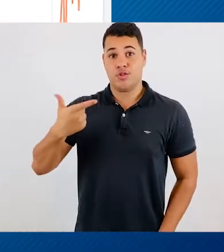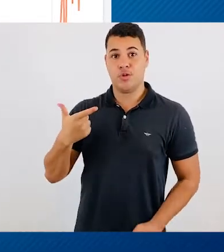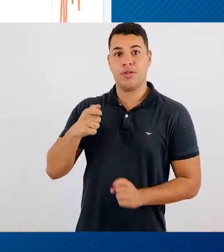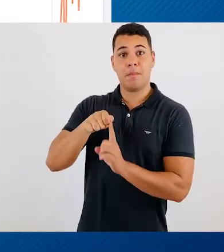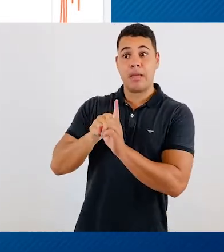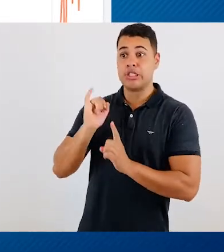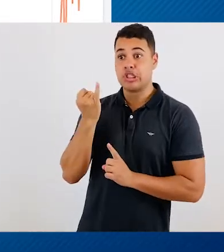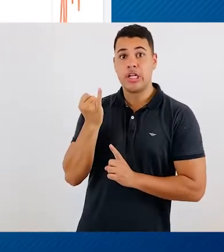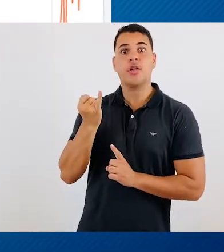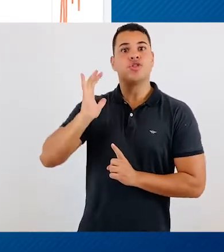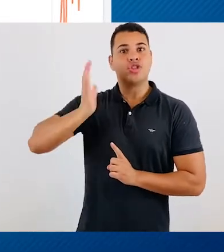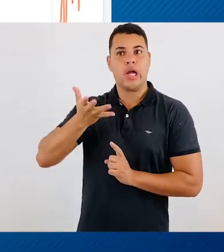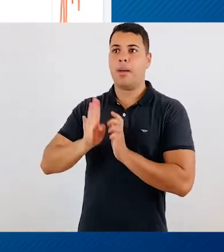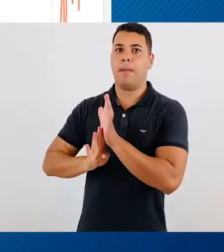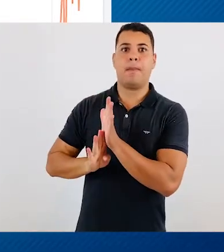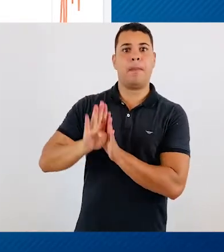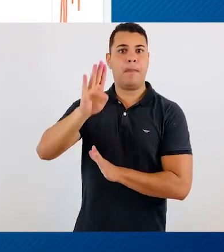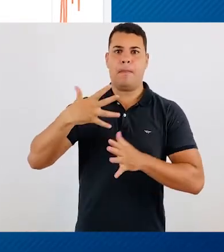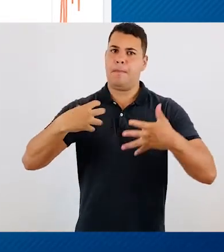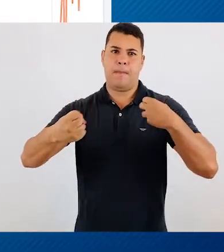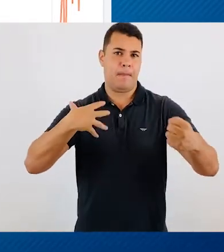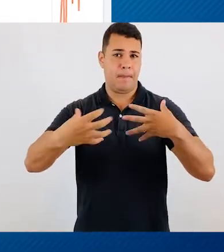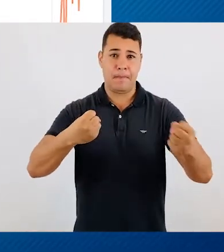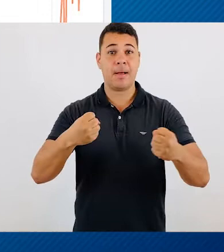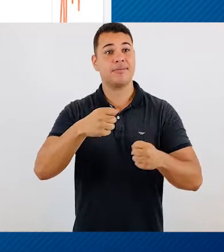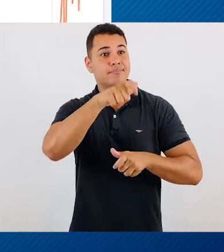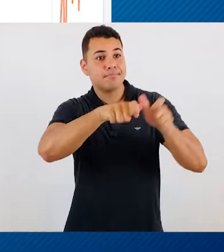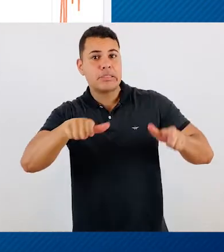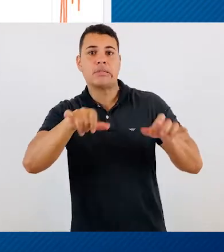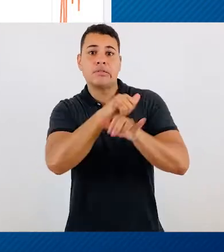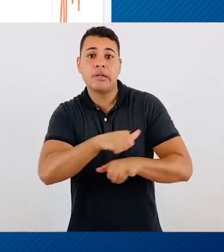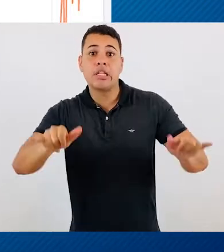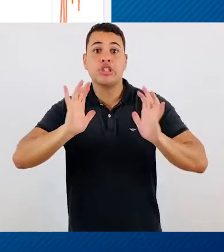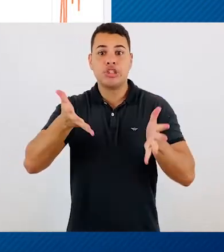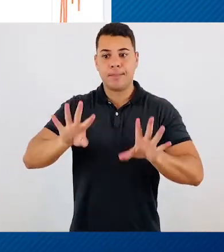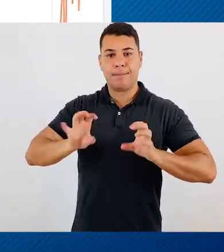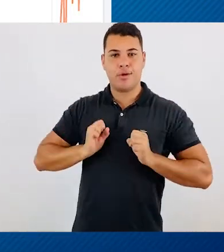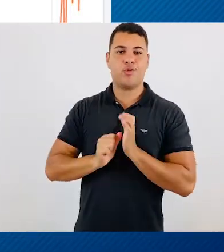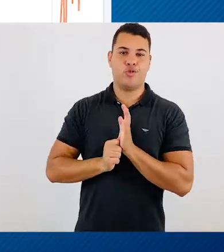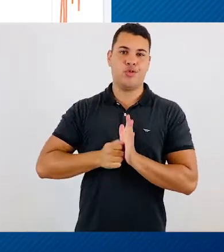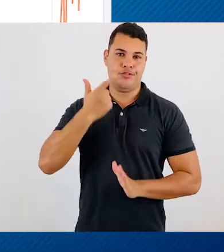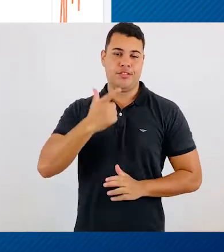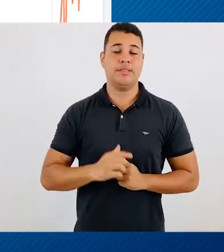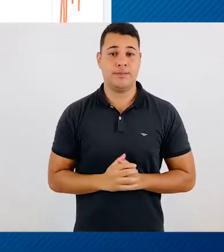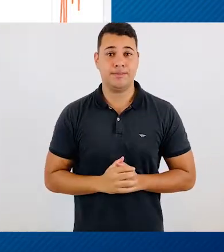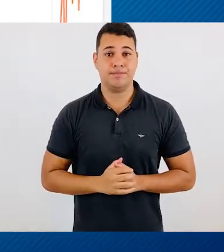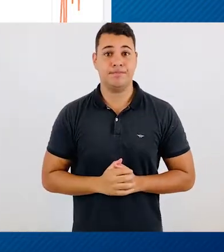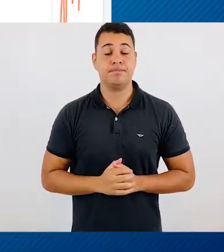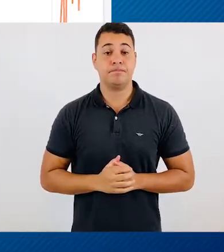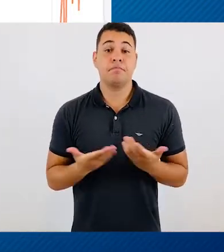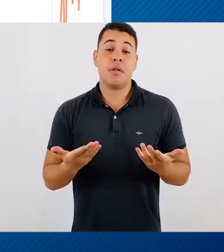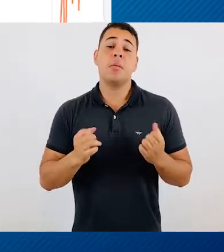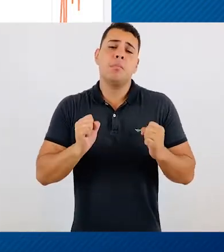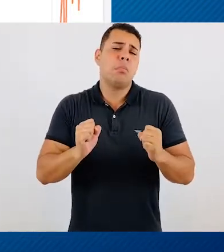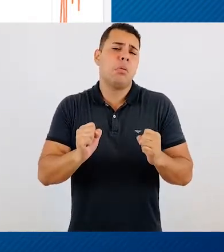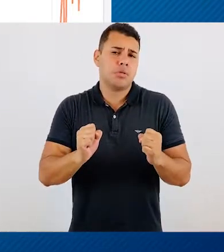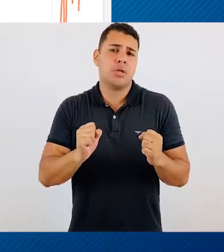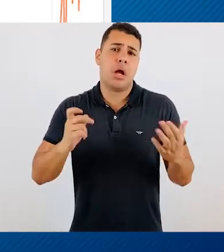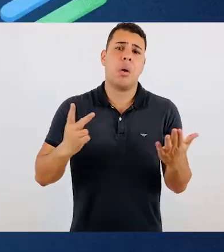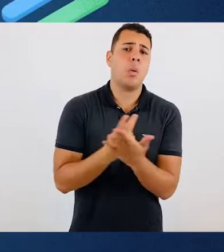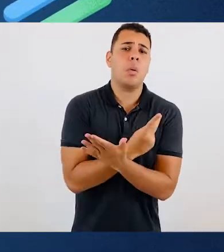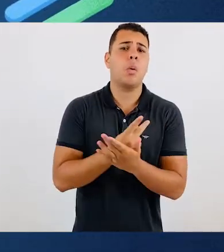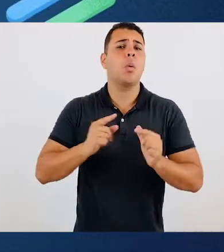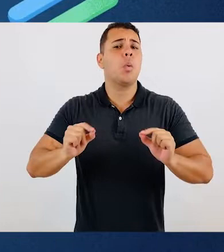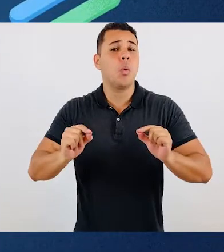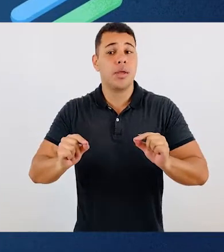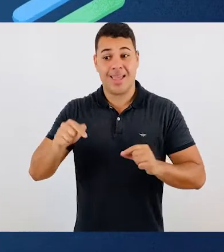de casos de covid-19, com muitos relatos de reinfecção. Uma das possíveis explicações para isso é que